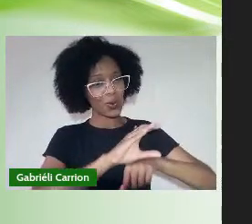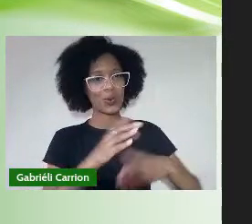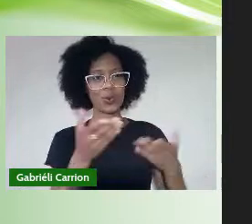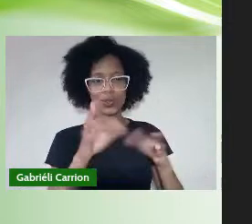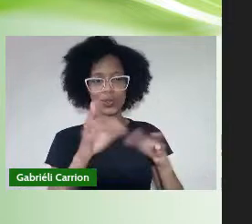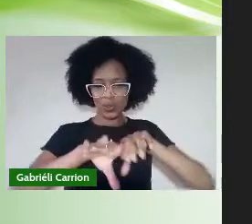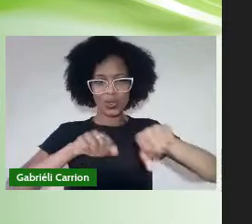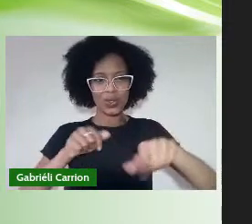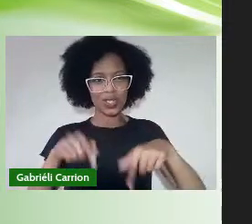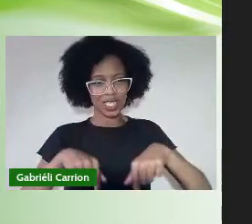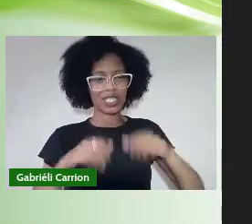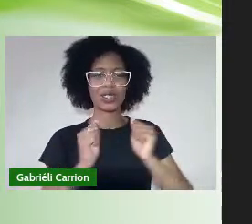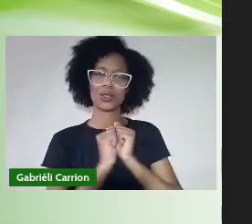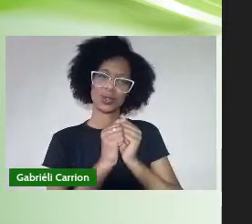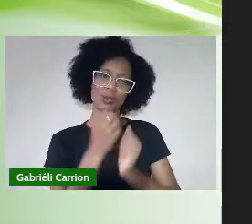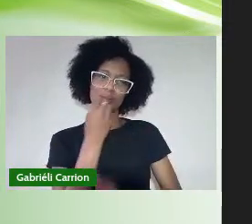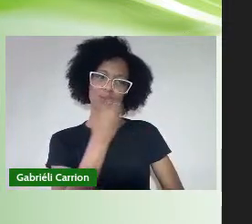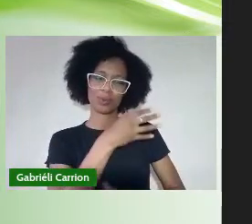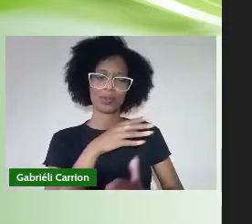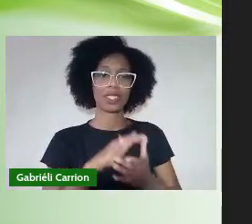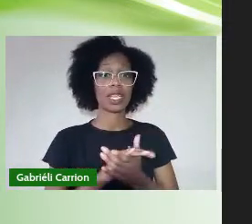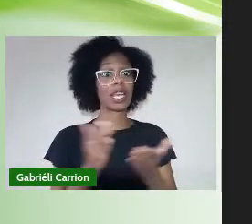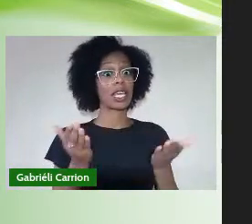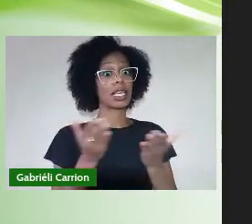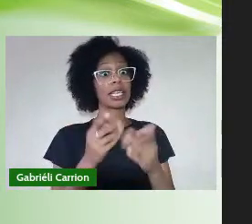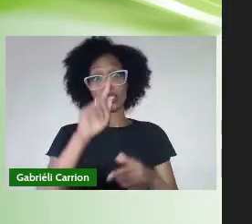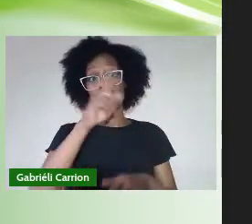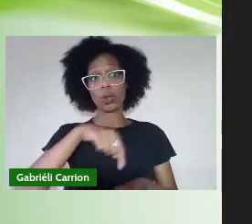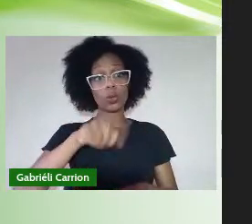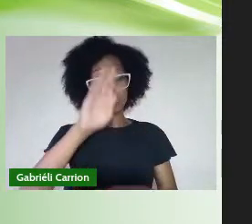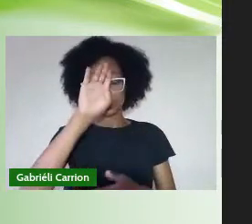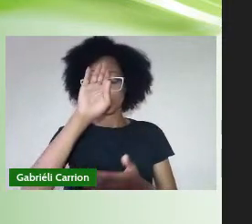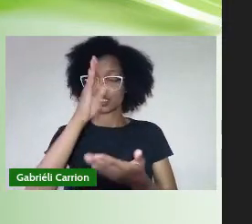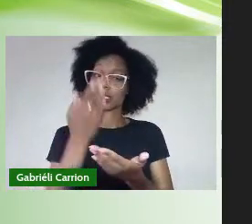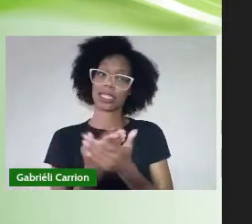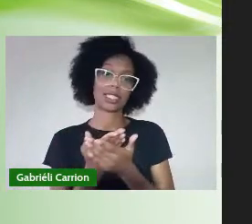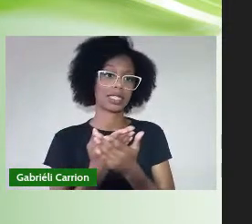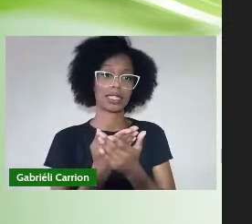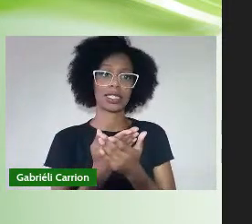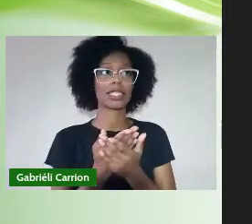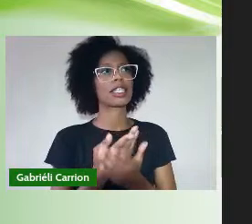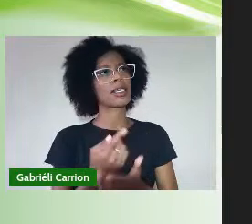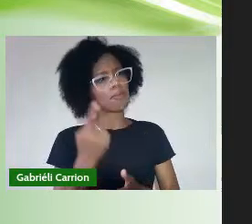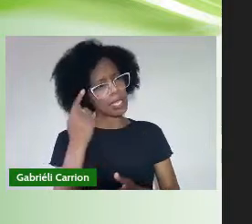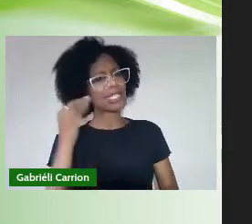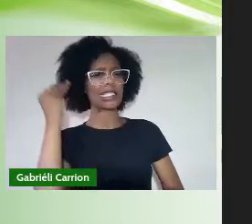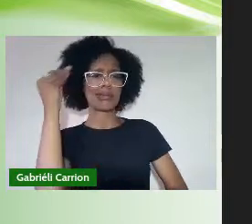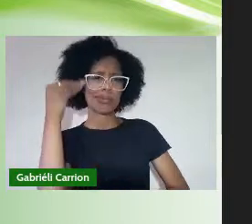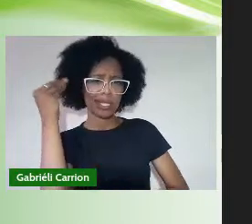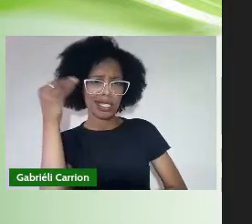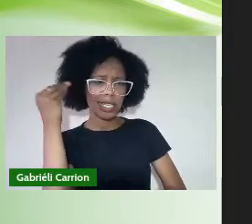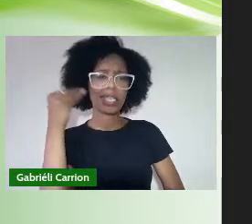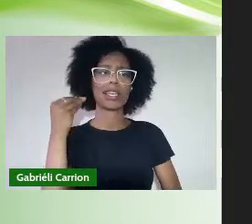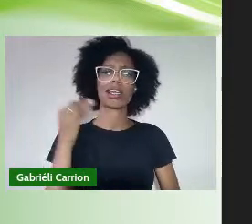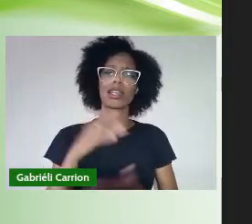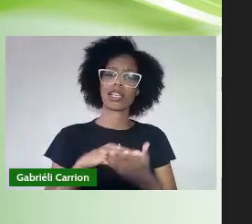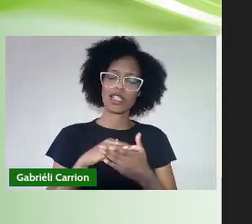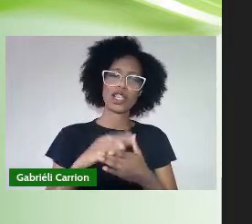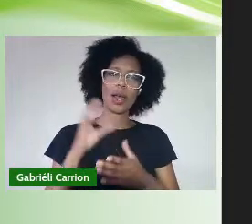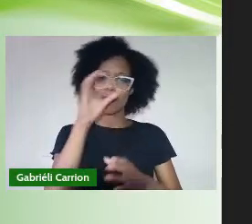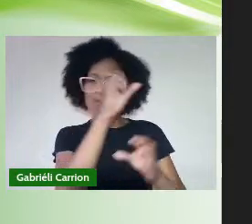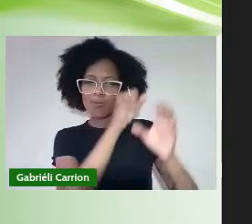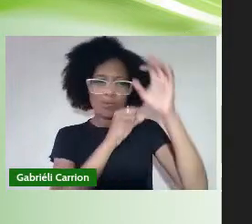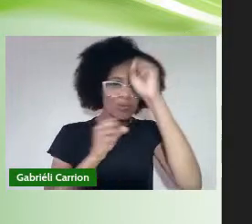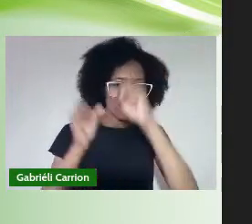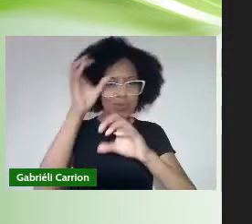universidade E que acreditam Que com a experiência Que fomos acumulando Com